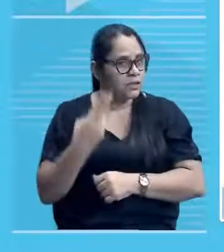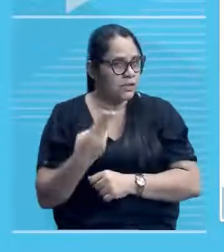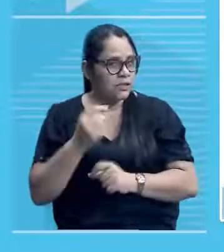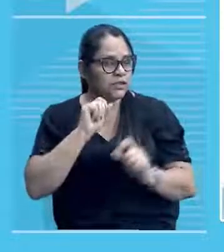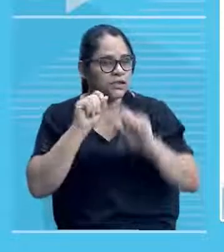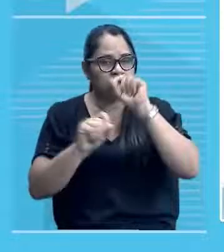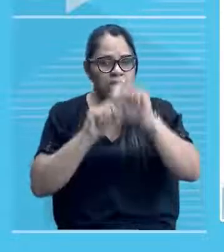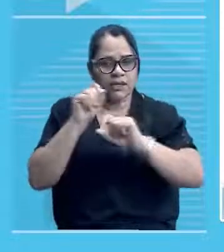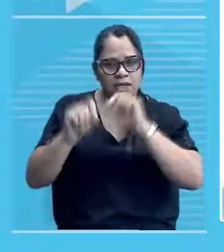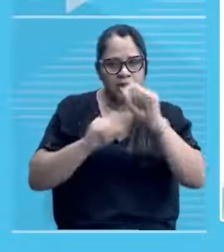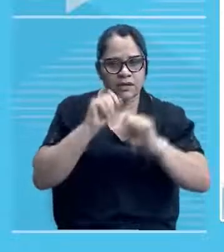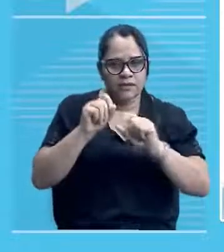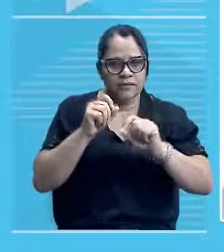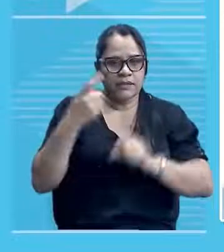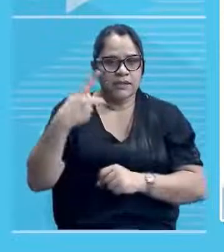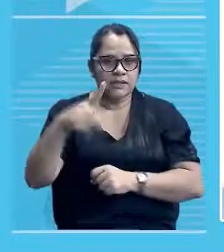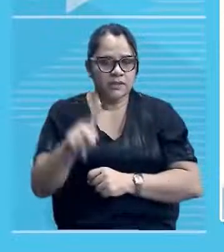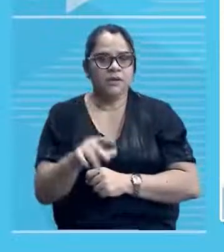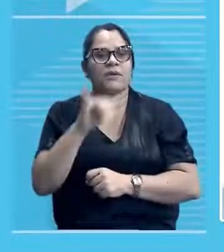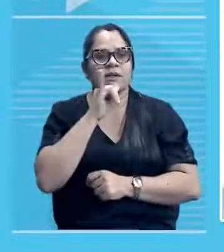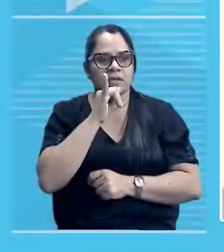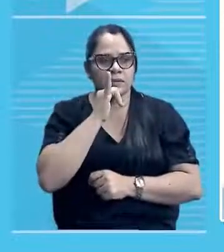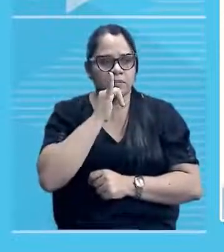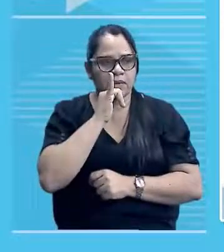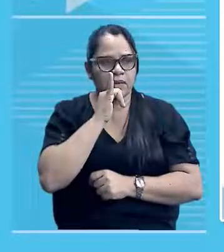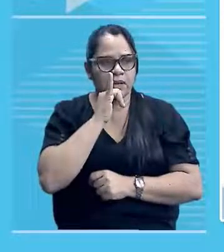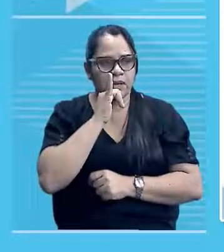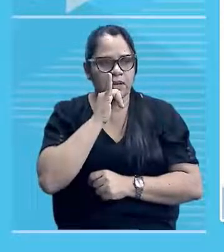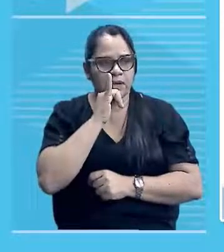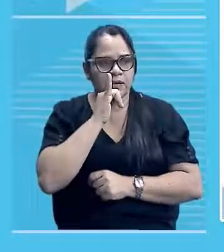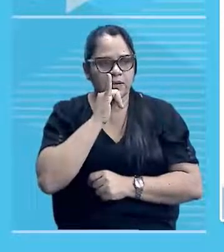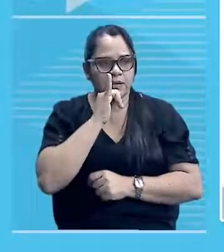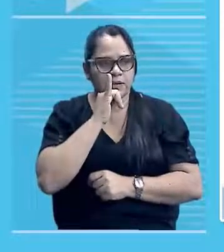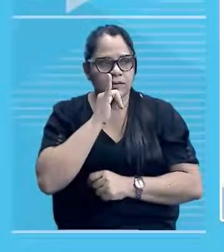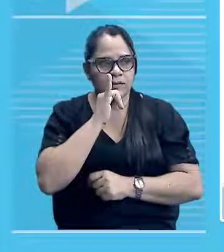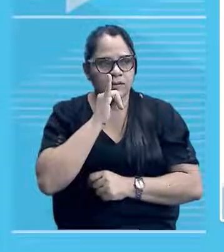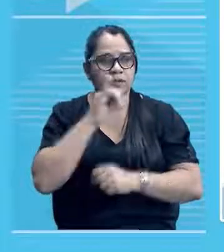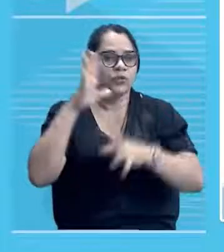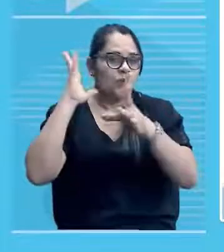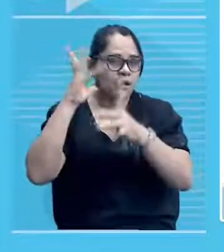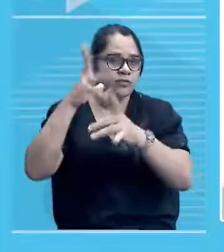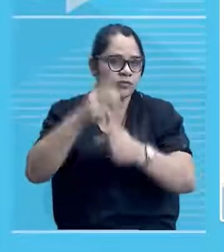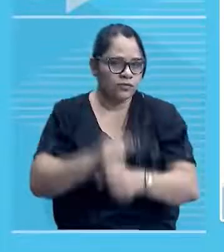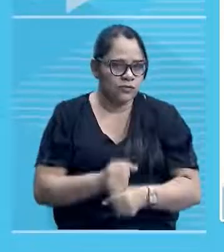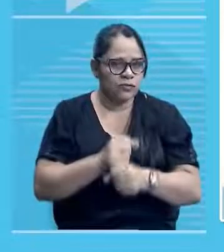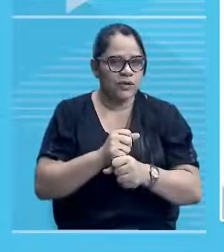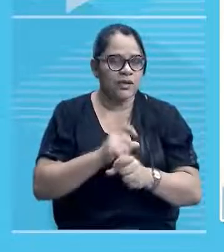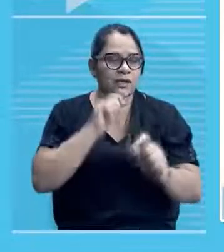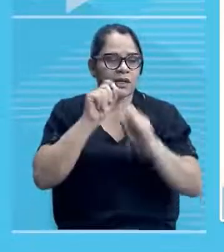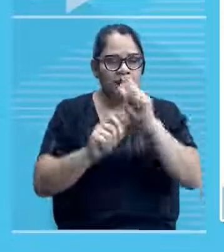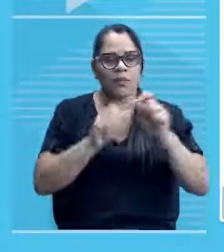são exemplares remanescentes de uma... O que restou, né? De uma época